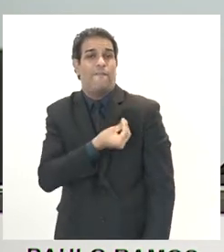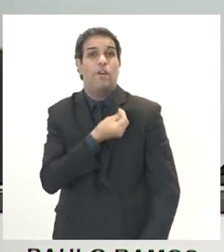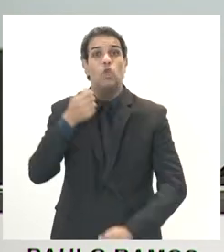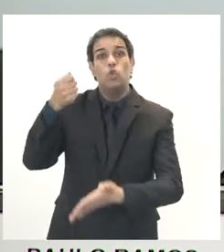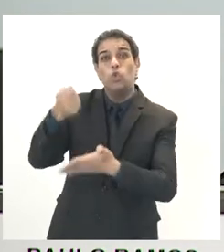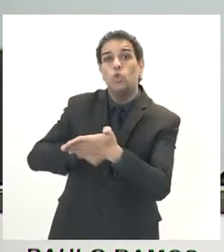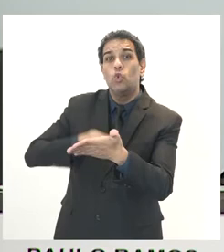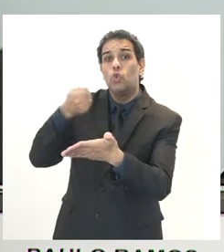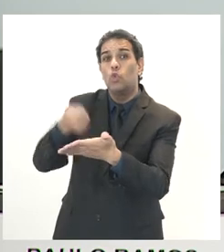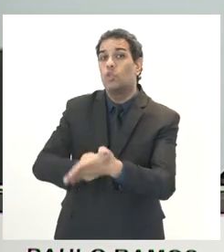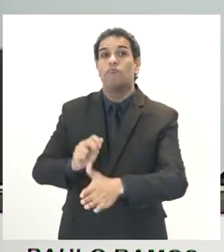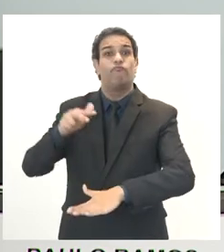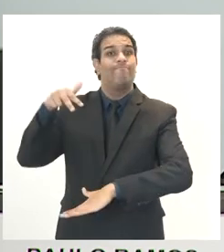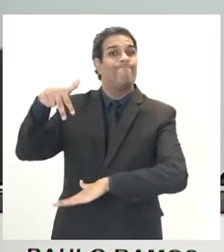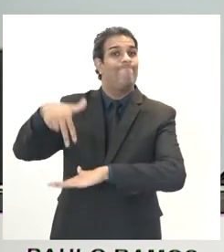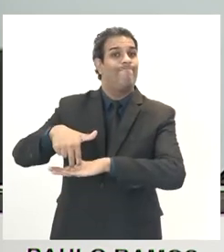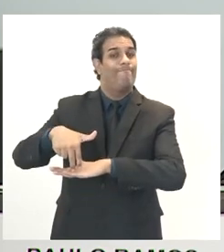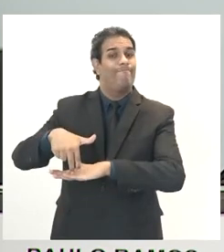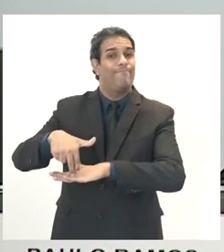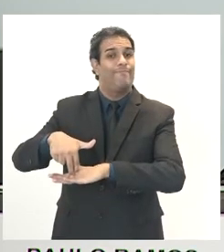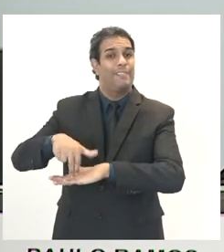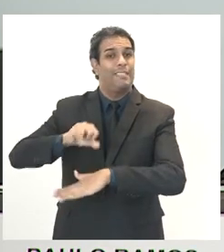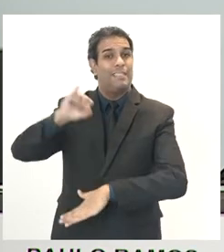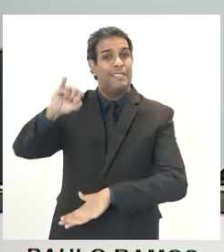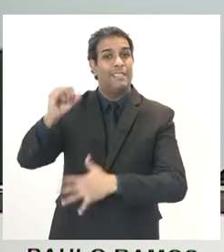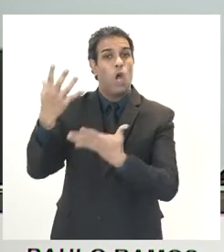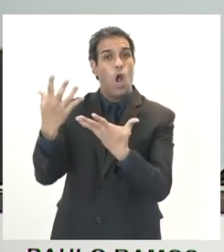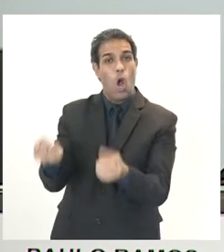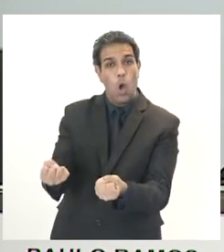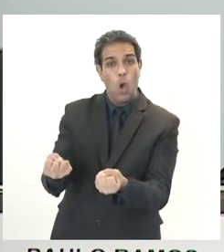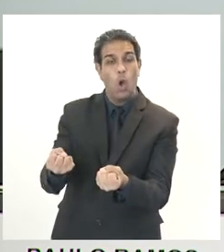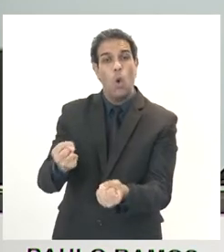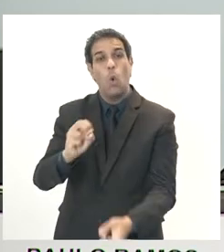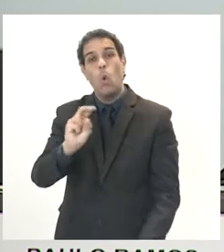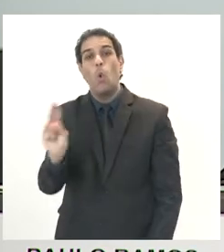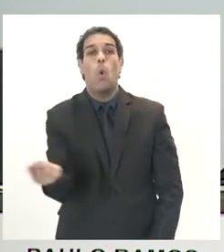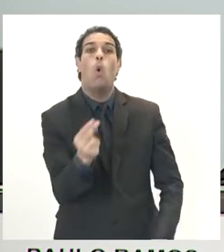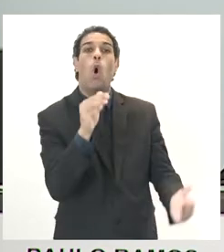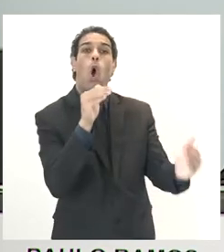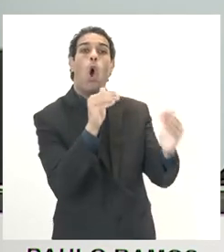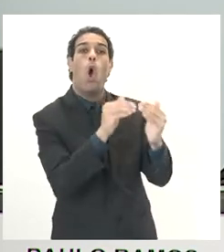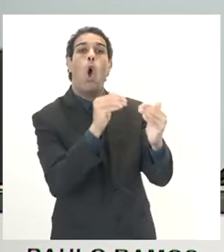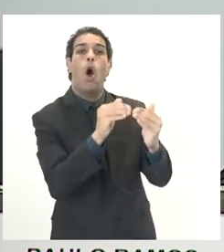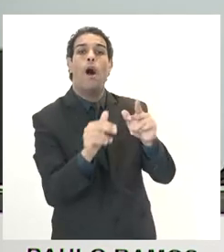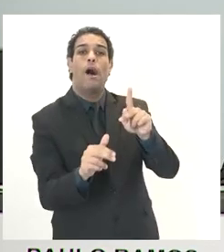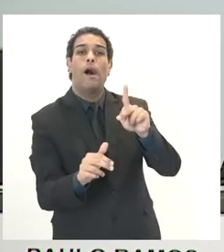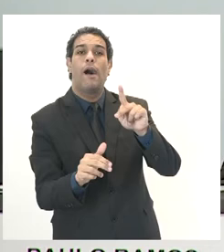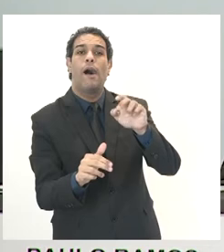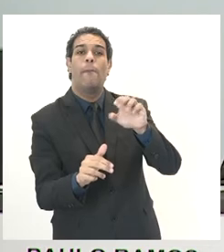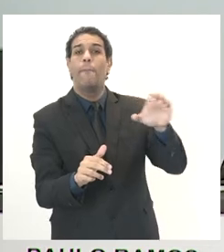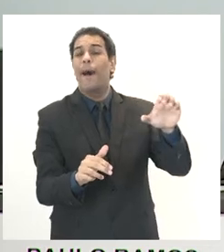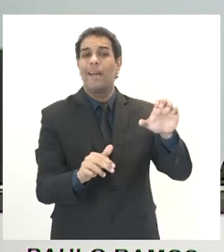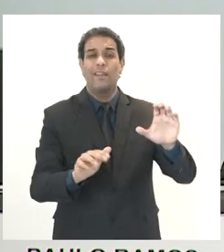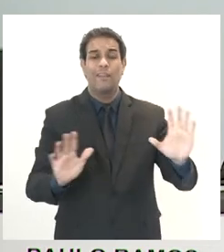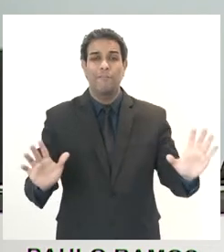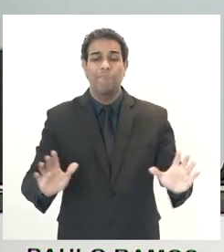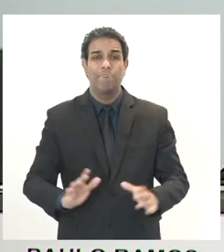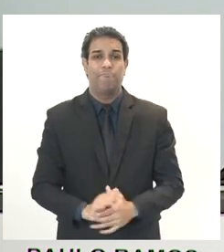luta e a posição, se é favorável ou se é contra essa reforma.